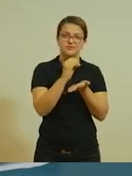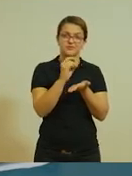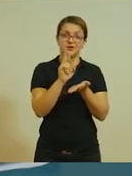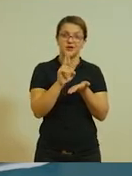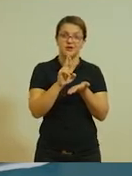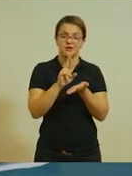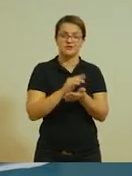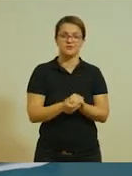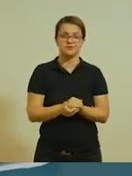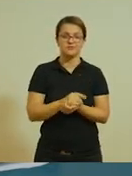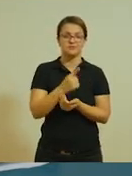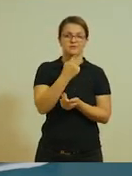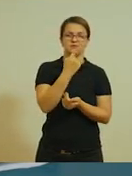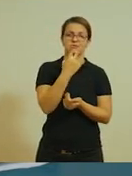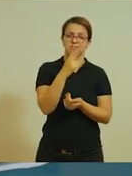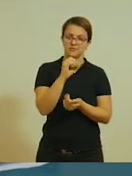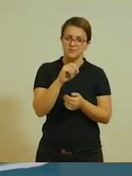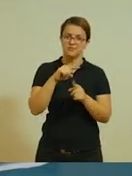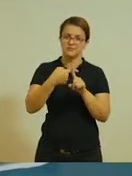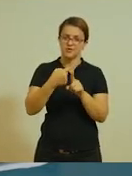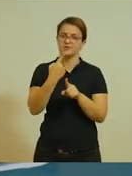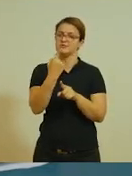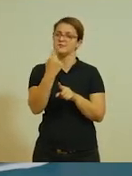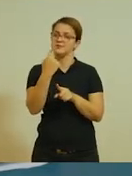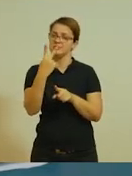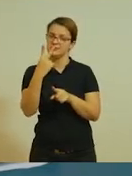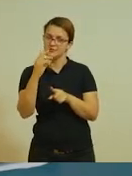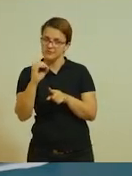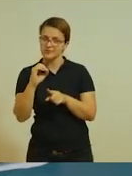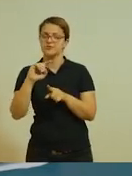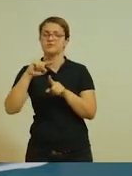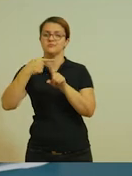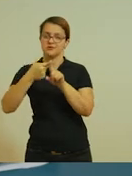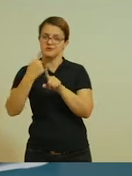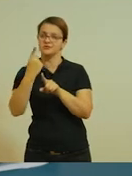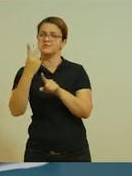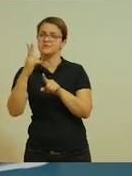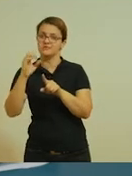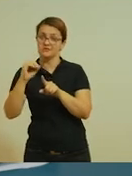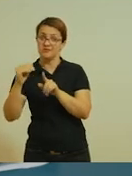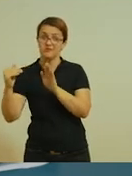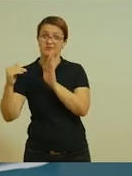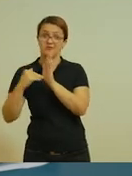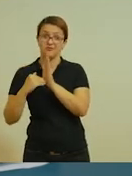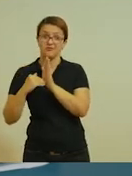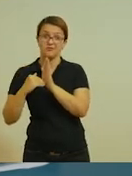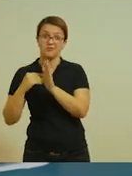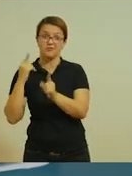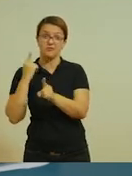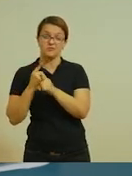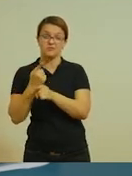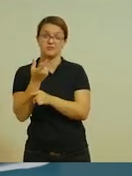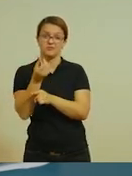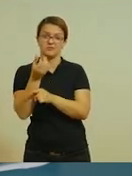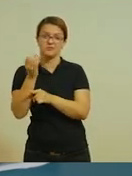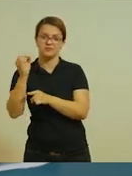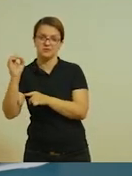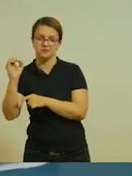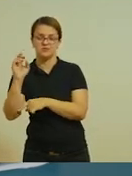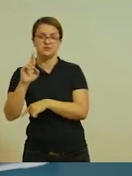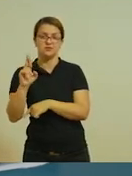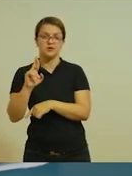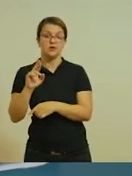Você pode fazer R 120, mais R$ mais R$ até chegar no valor de R 600, usando a soma.